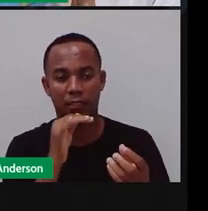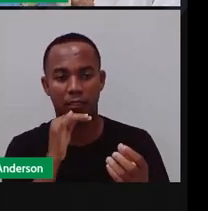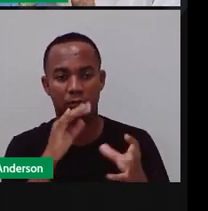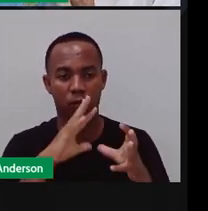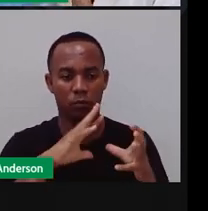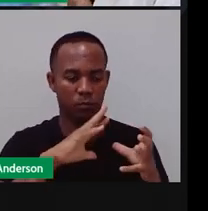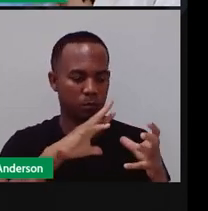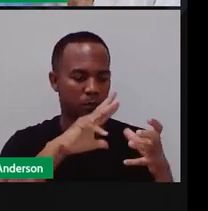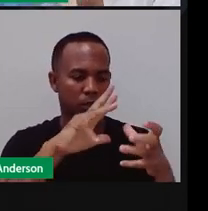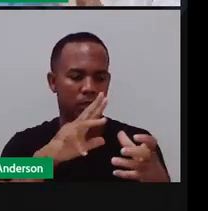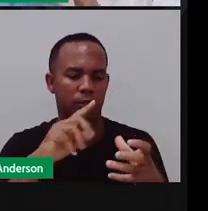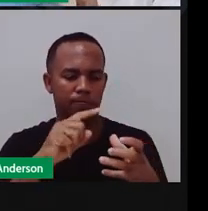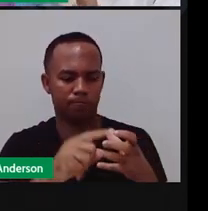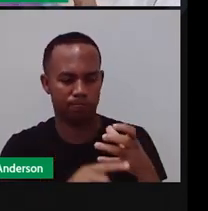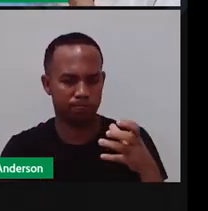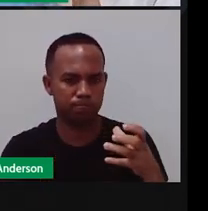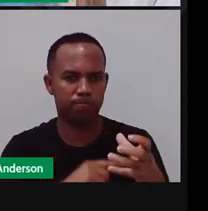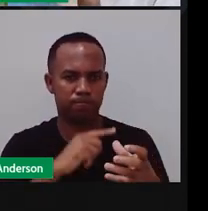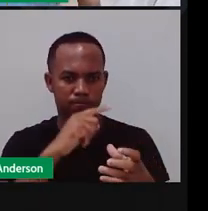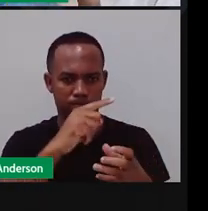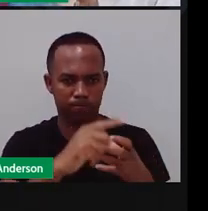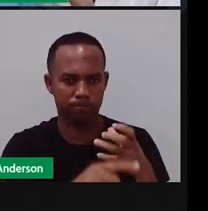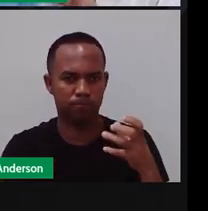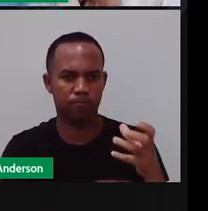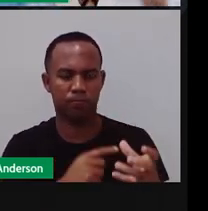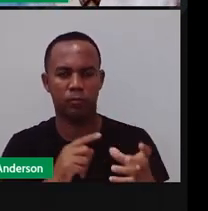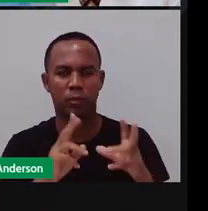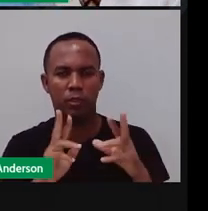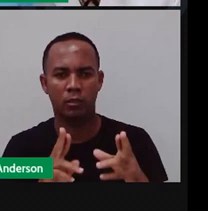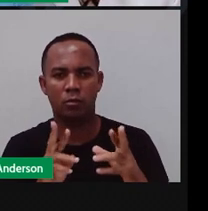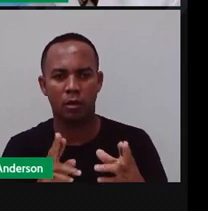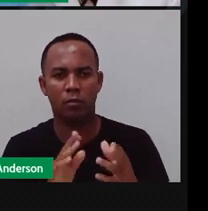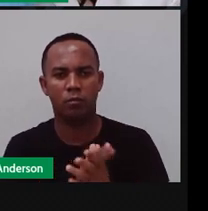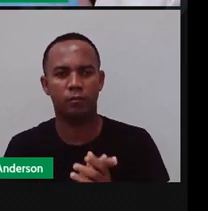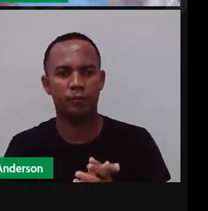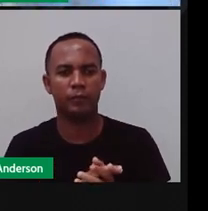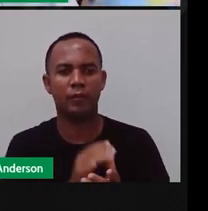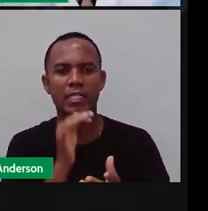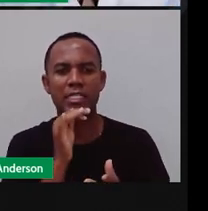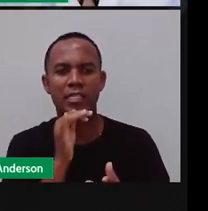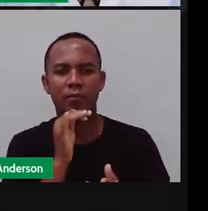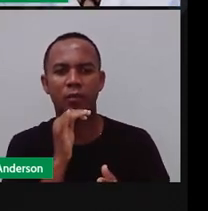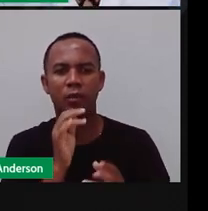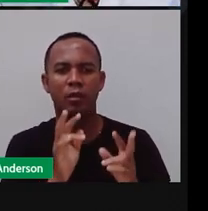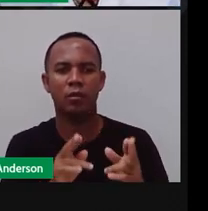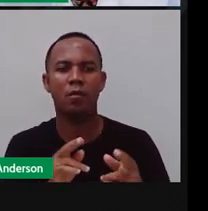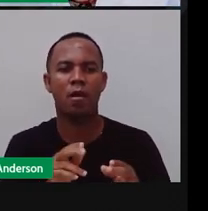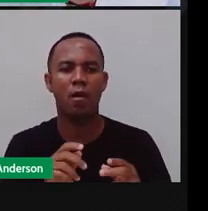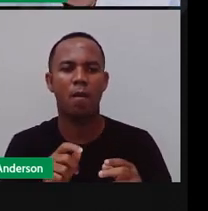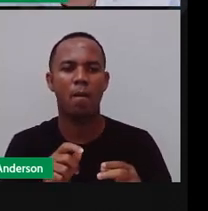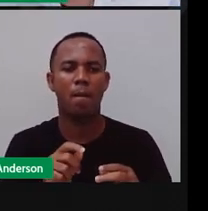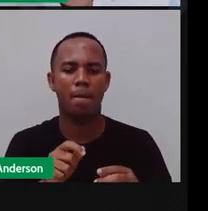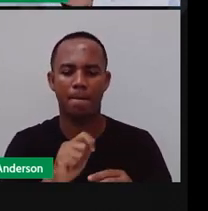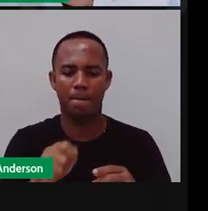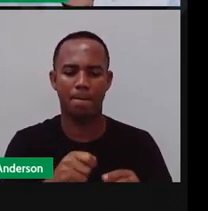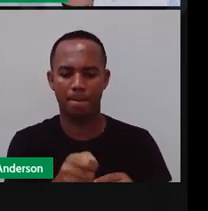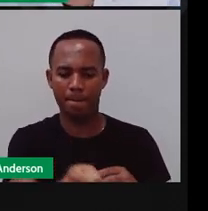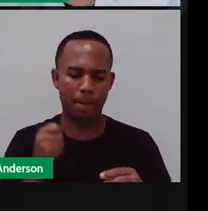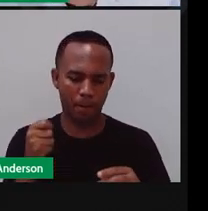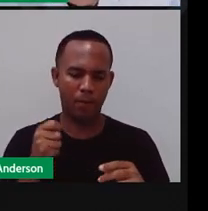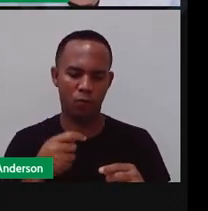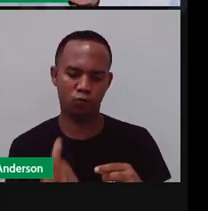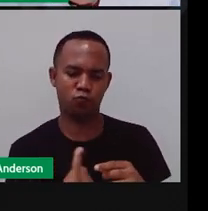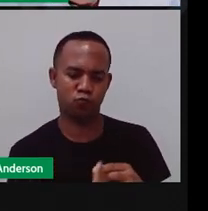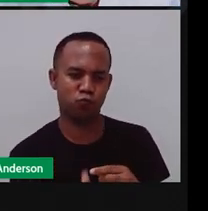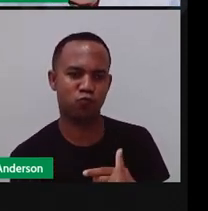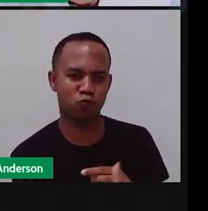em torno dele mesmo, da mesma forma que gira o quê? Um peão, que a gente viu aqui nas brincadeiras, né, nas aulas